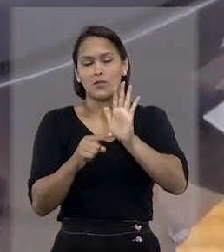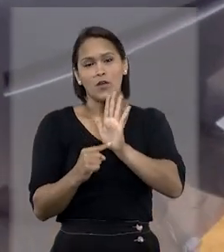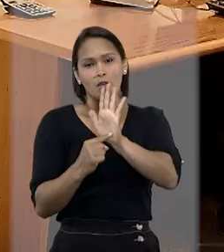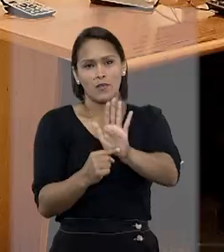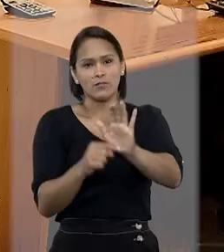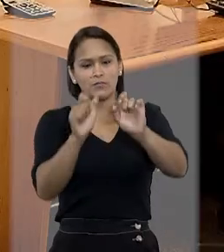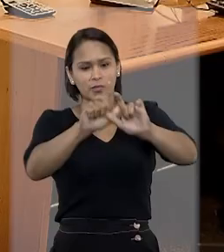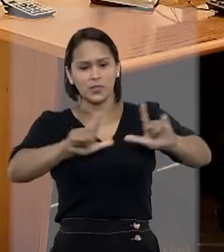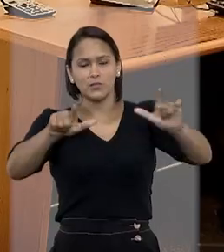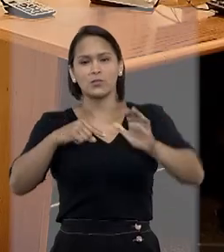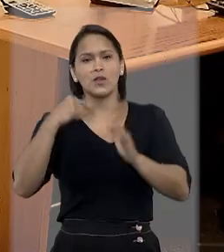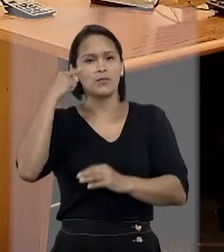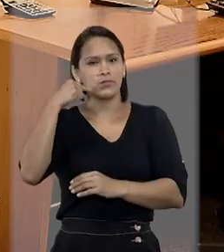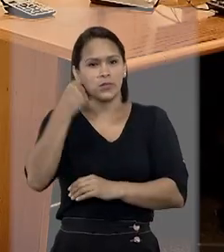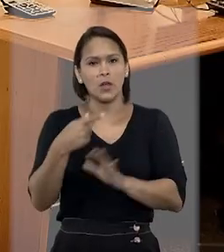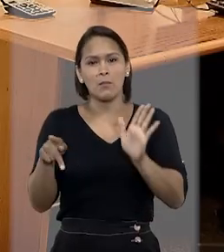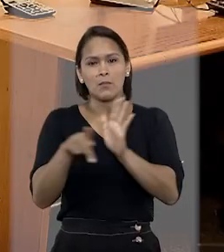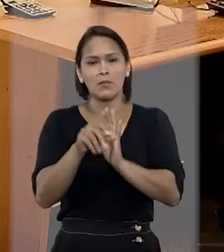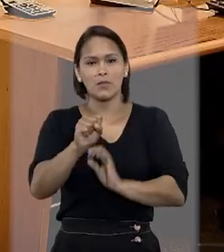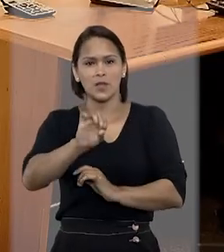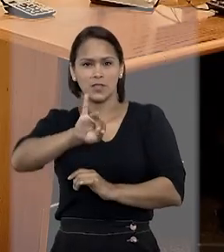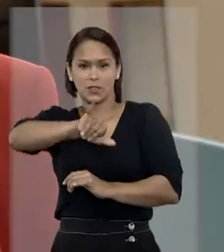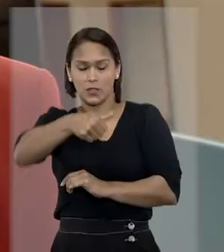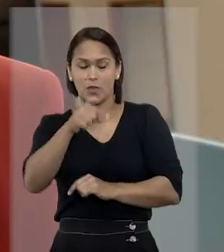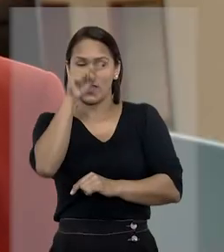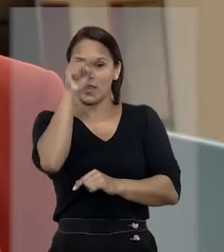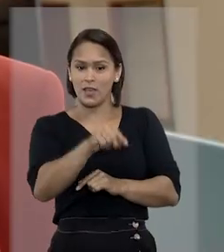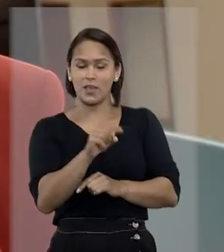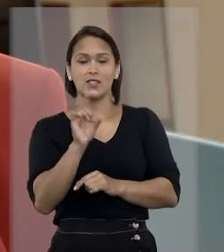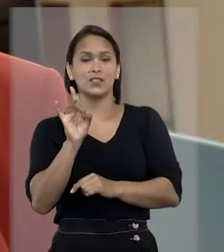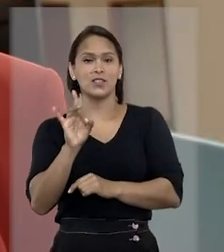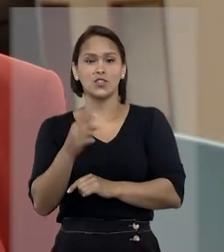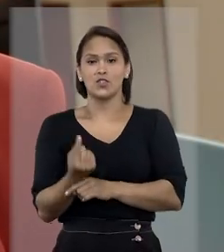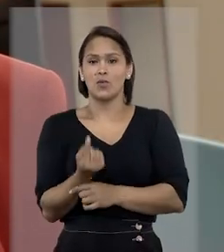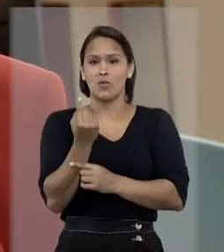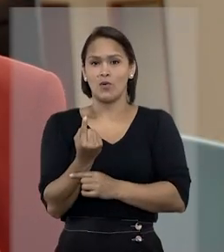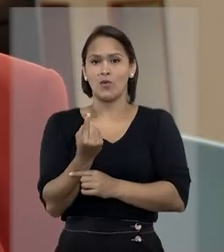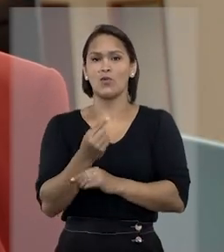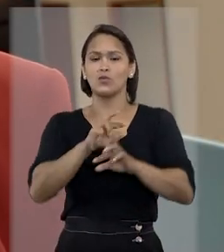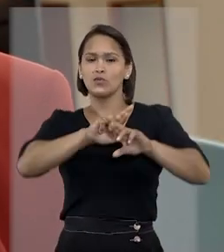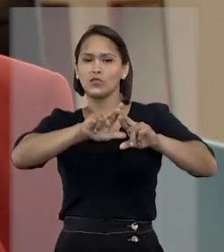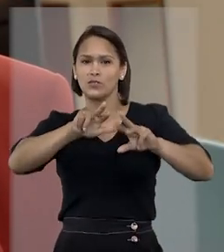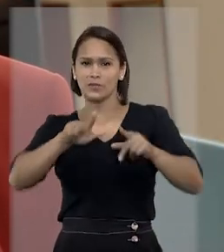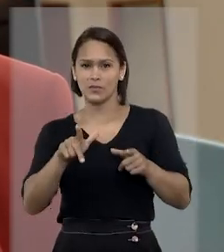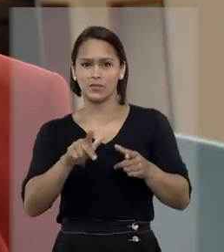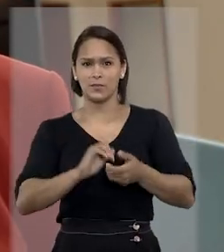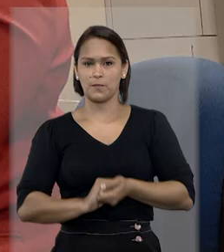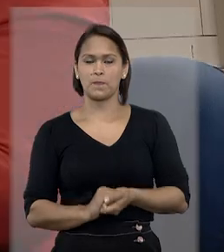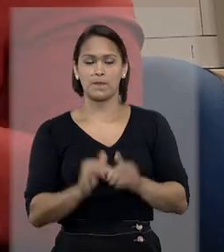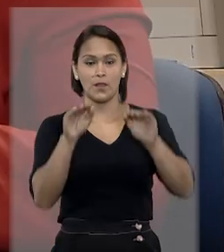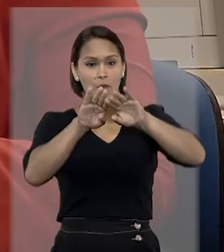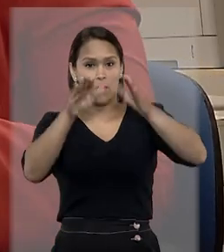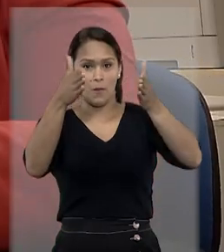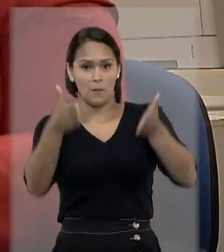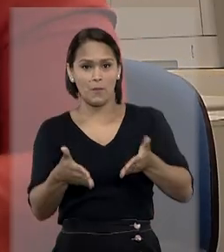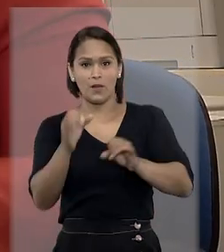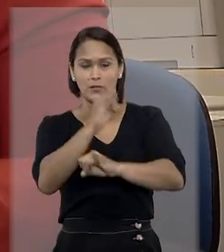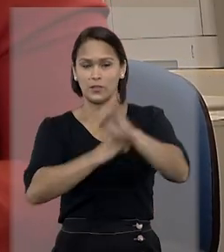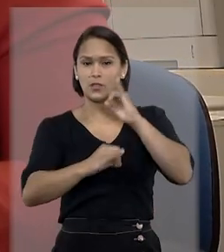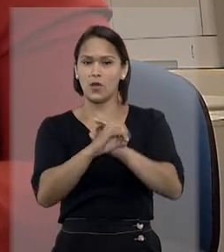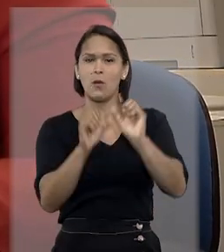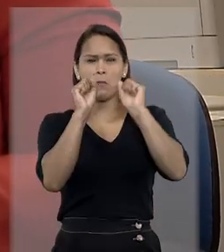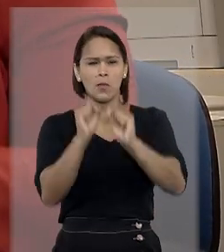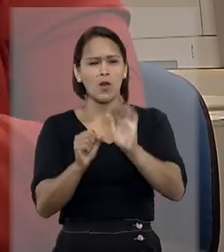oferecido no espaço do advogado do STJ. E este é só um dos nossos diferenciais. O Balcão Virtual